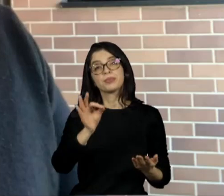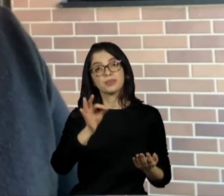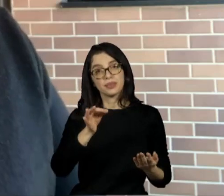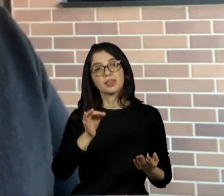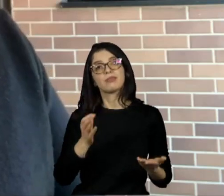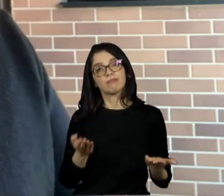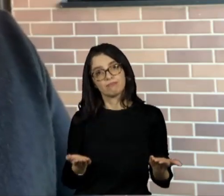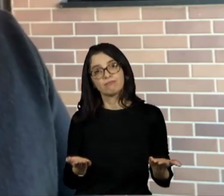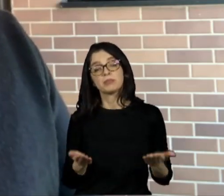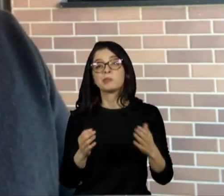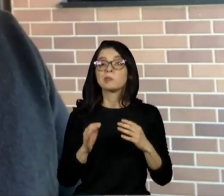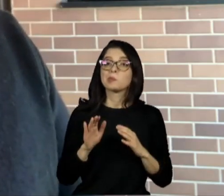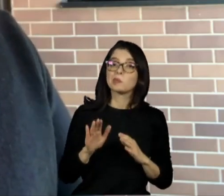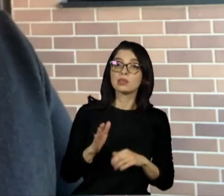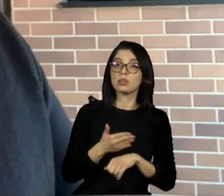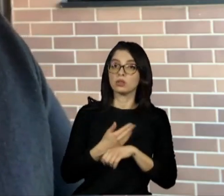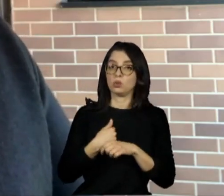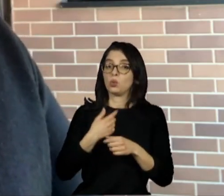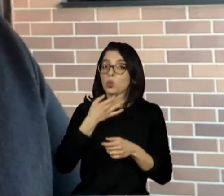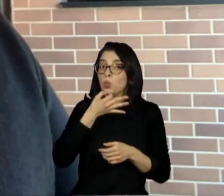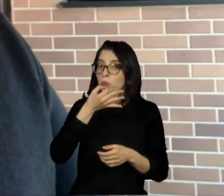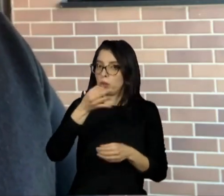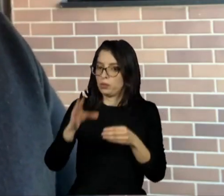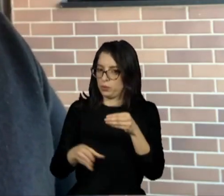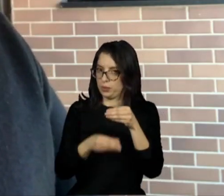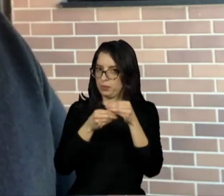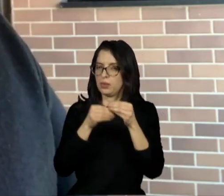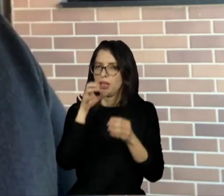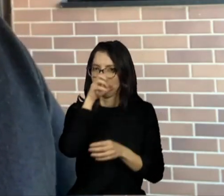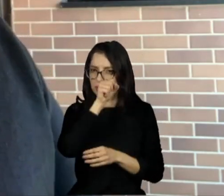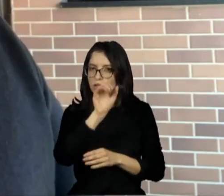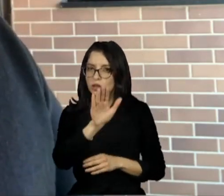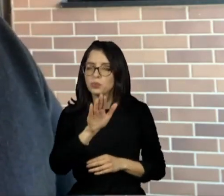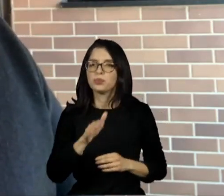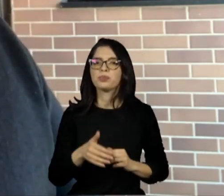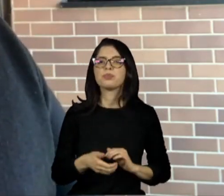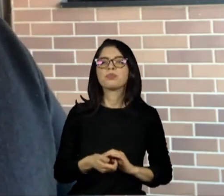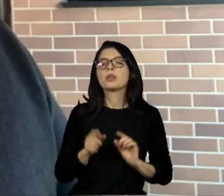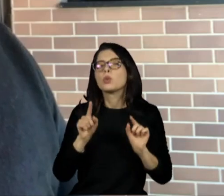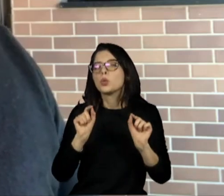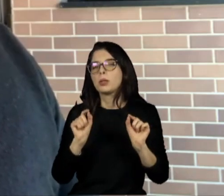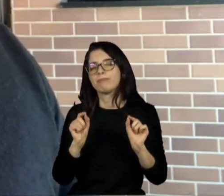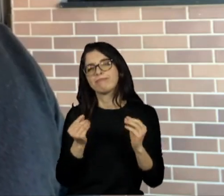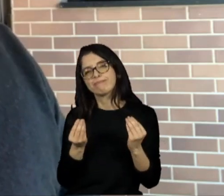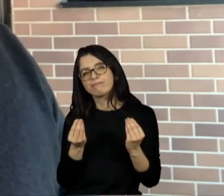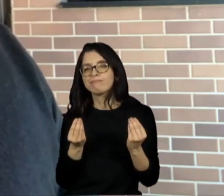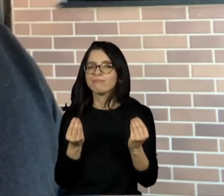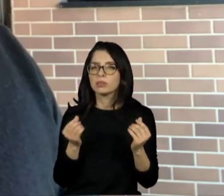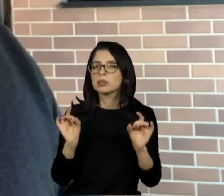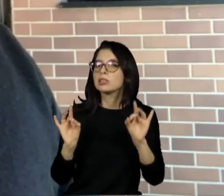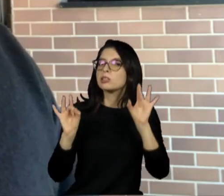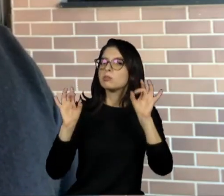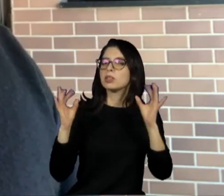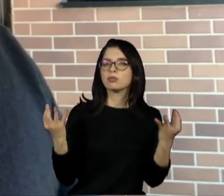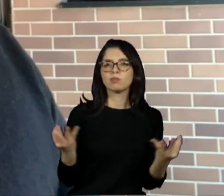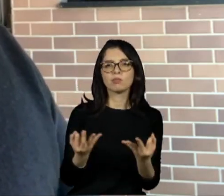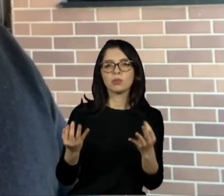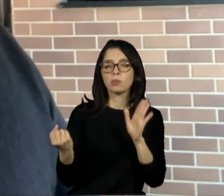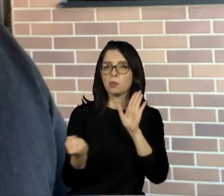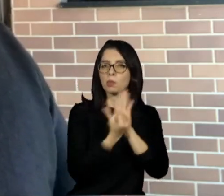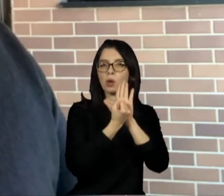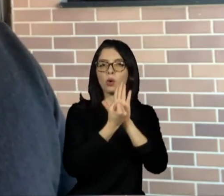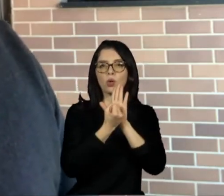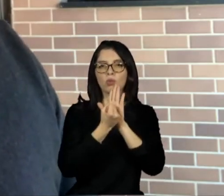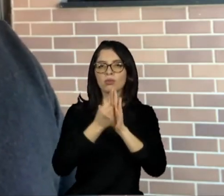Antes, eu queria fazer uma marca aqui. É muito histórico aqui esse programa, viu, Andresa?